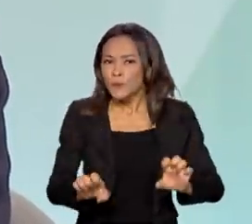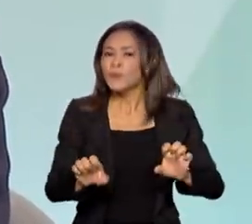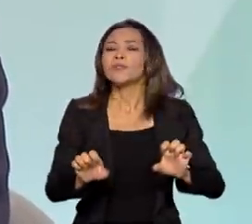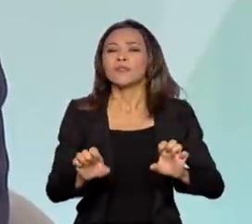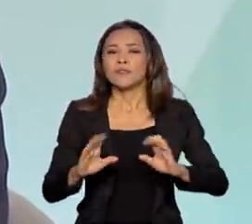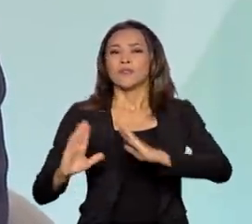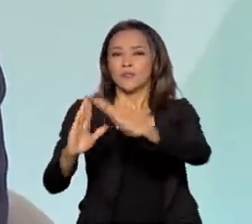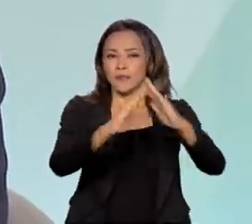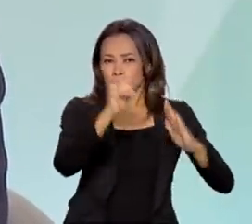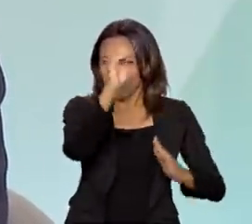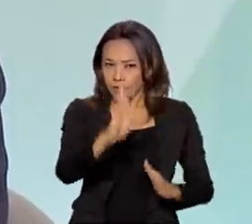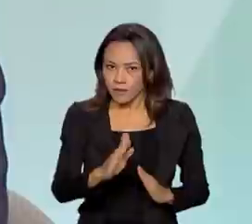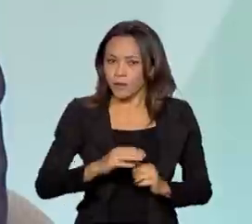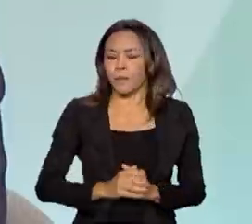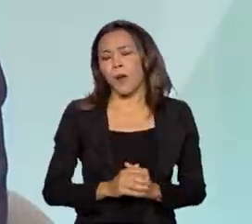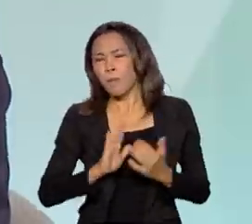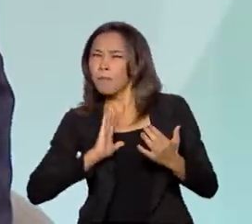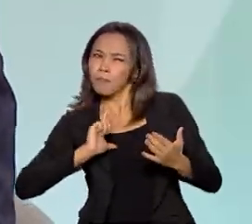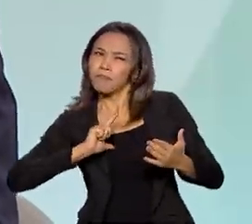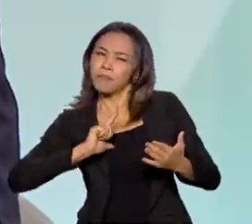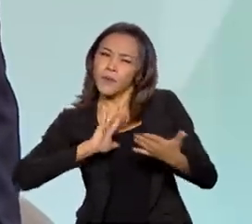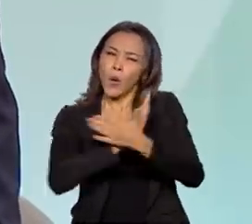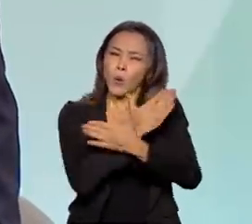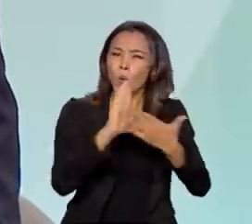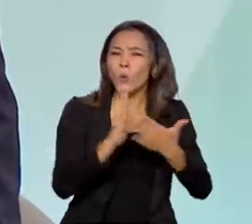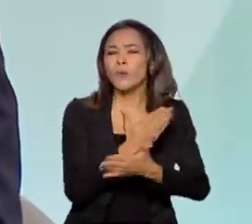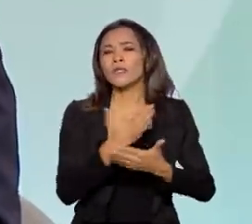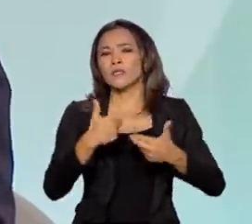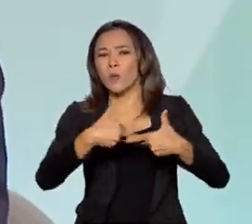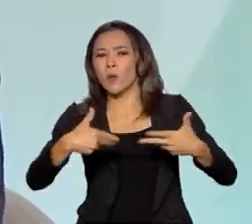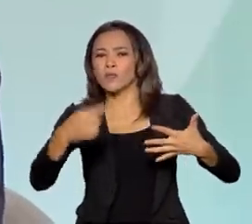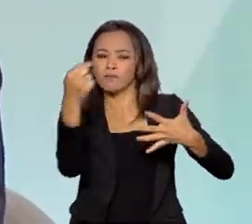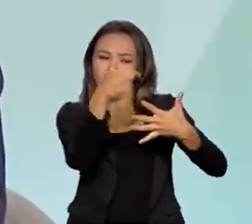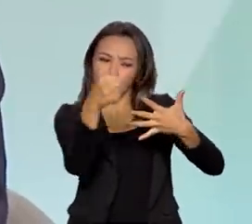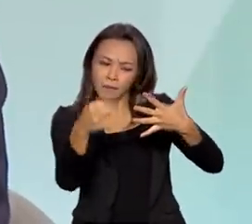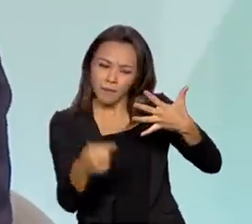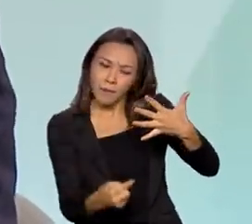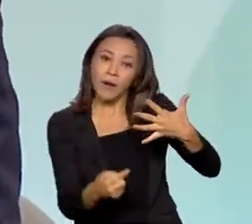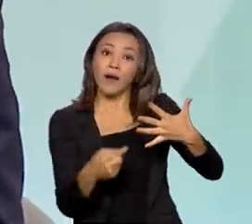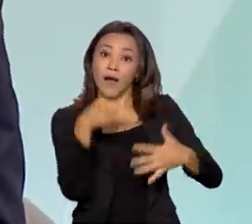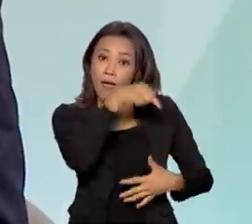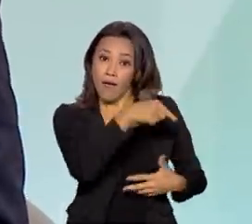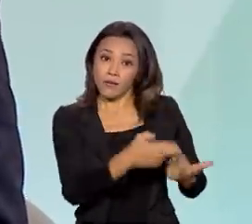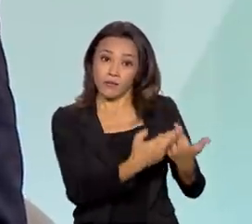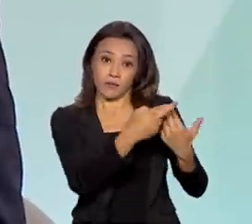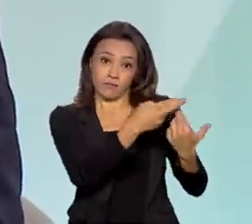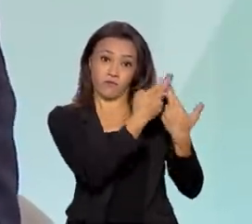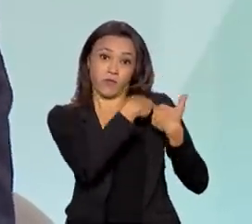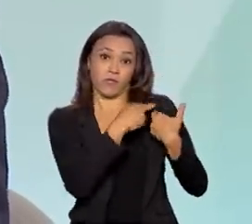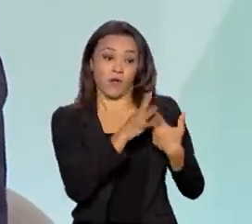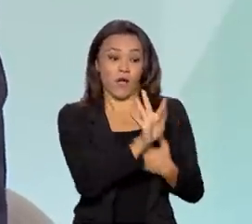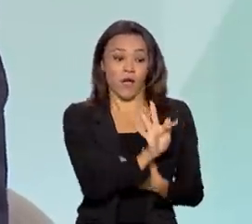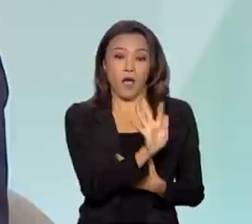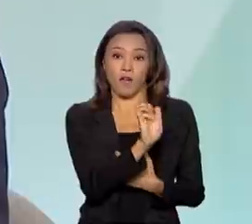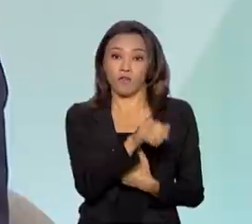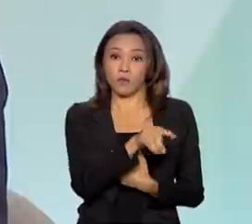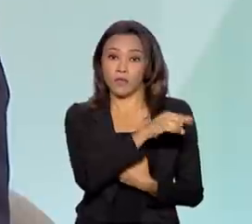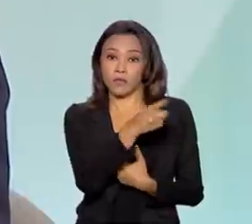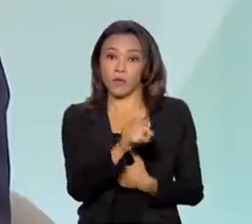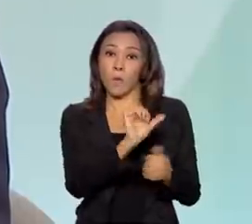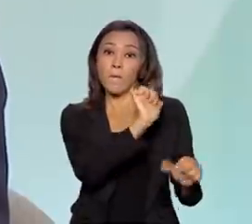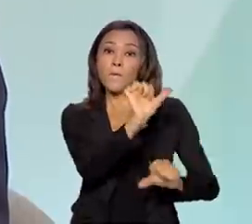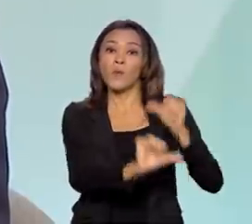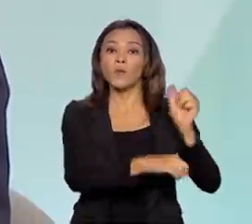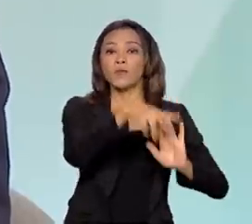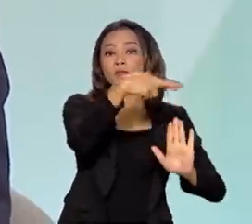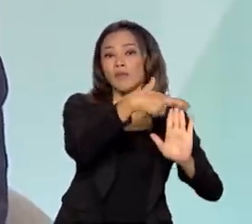Por algumas condições bastante específicas, a Fundação João Pinheiro se viu obrigada a alterar os critérios